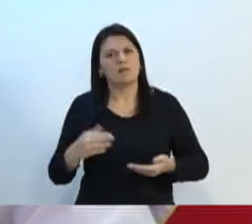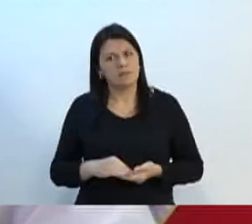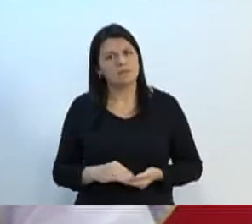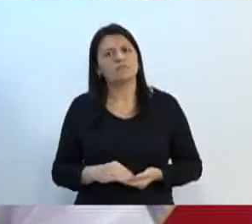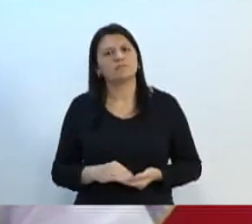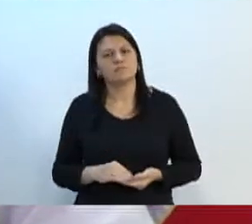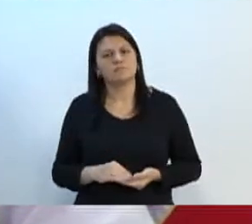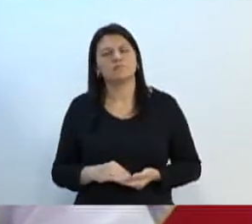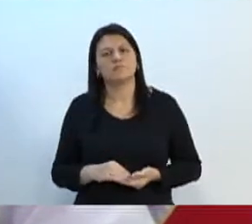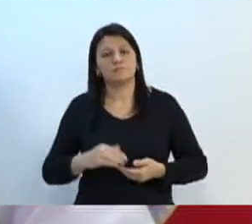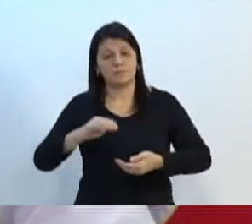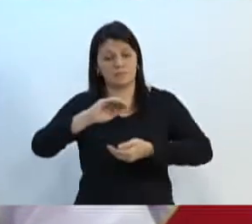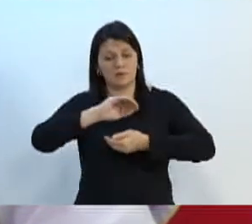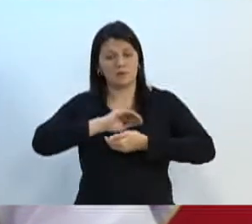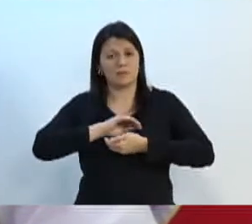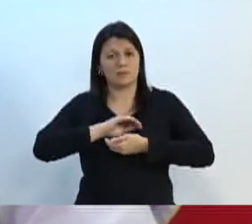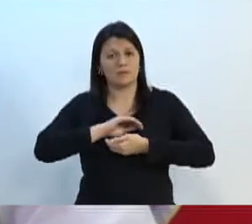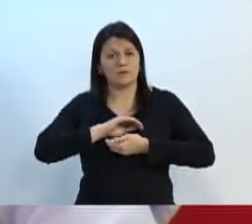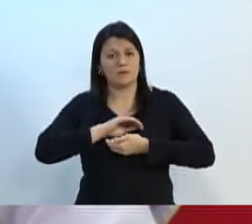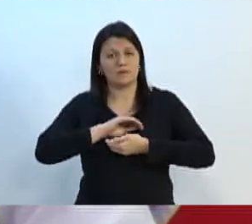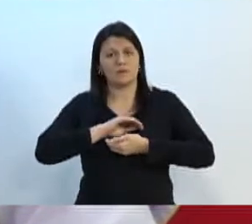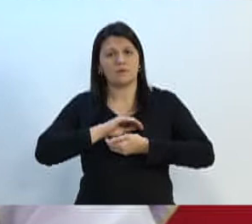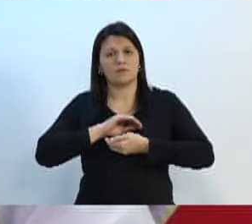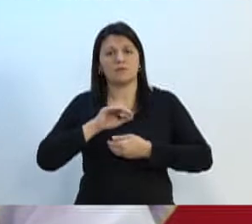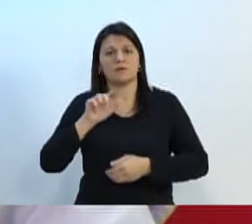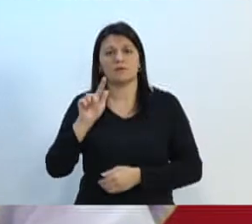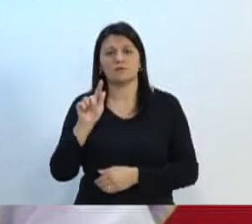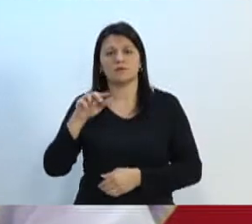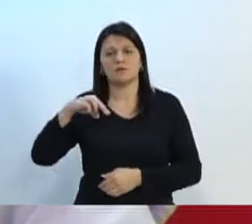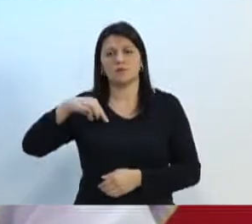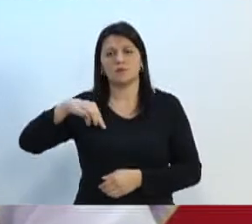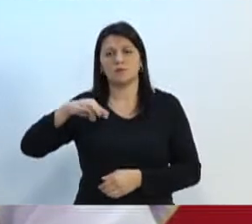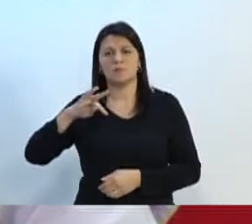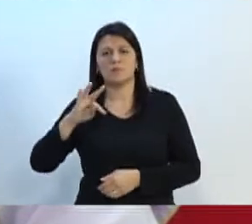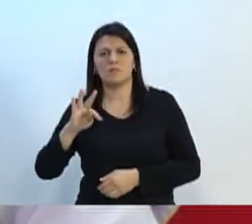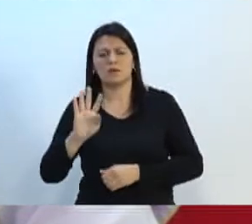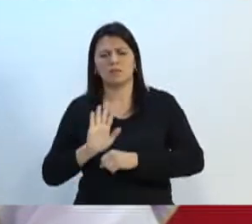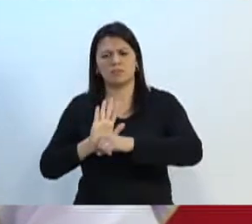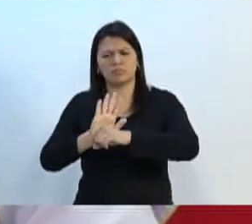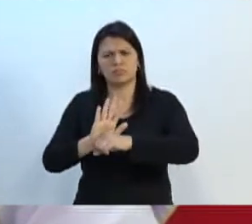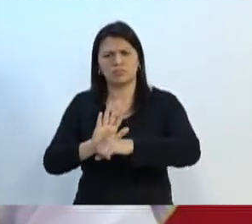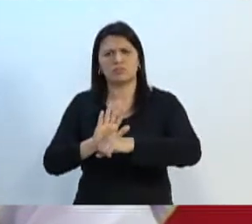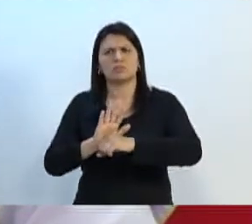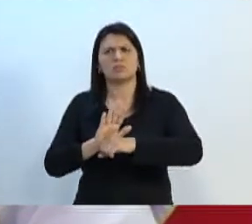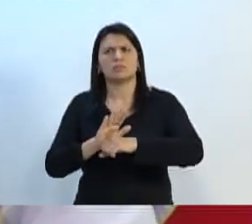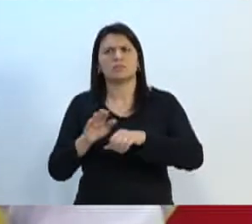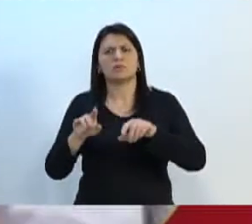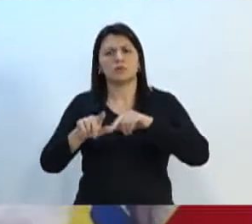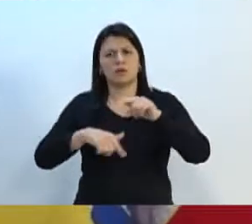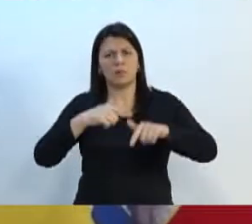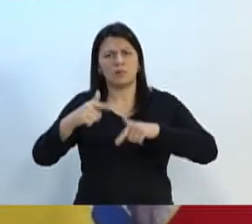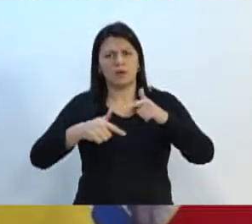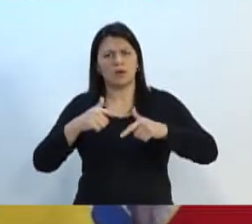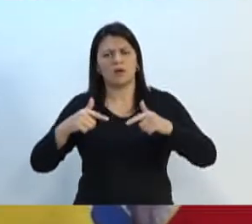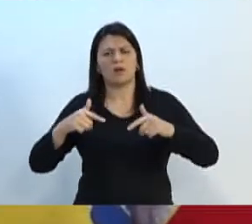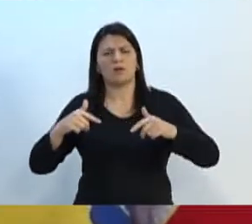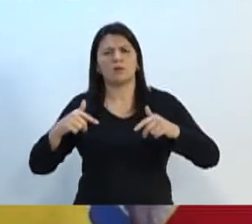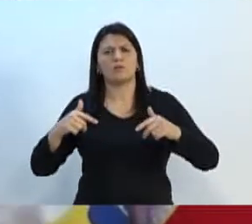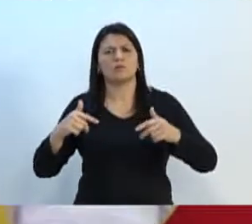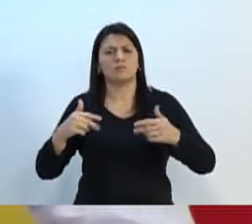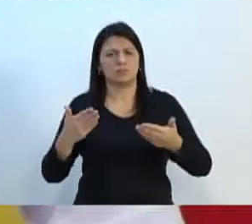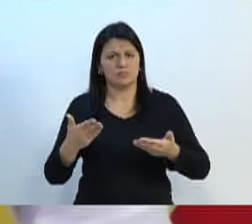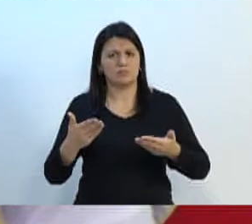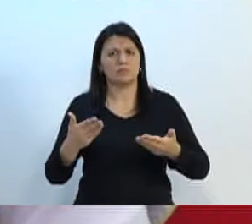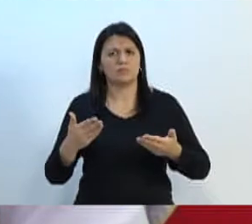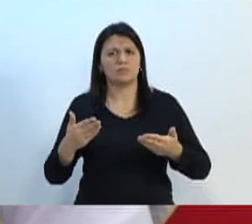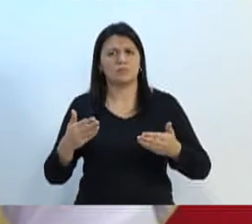Defesa Civil, Cidadão, a GMT também, que deu todo o suporte, virida do governo, serviços urbanos, também, equipe